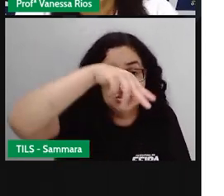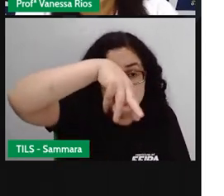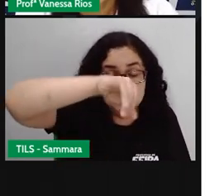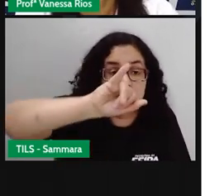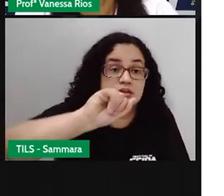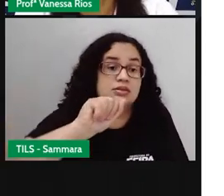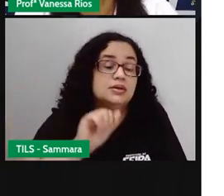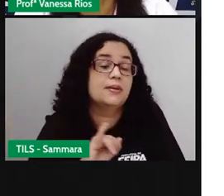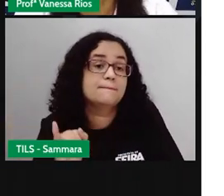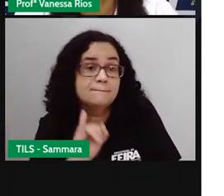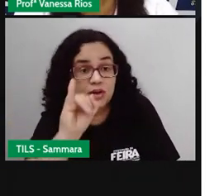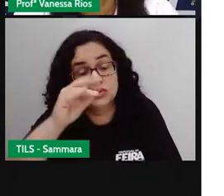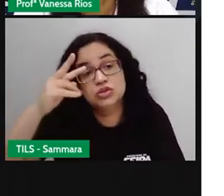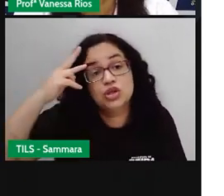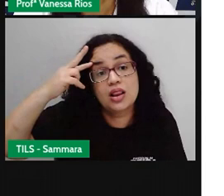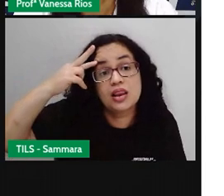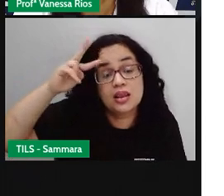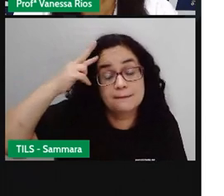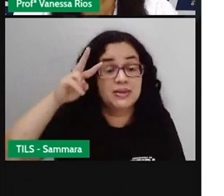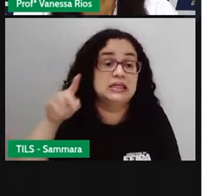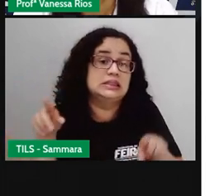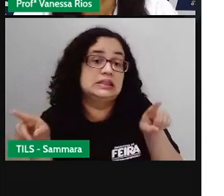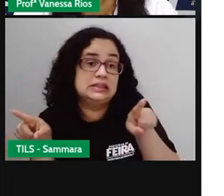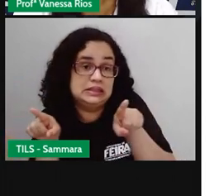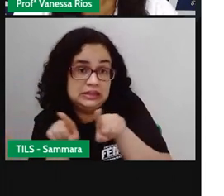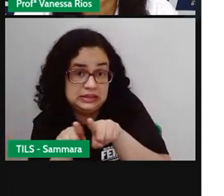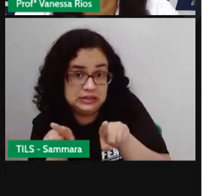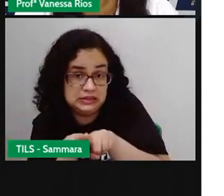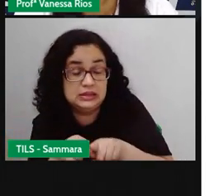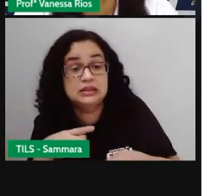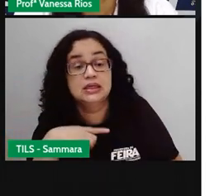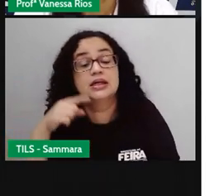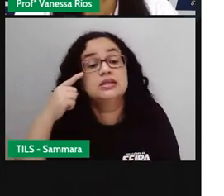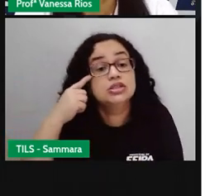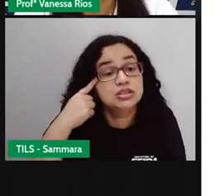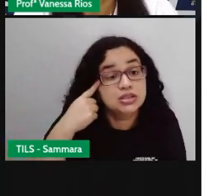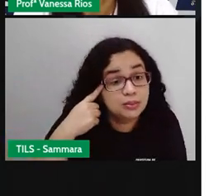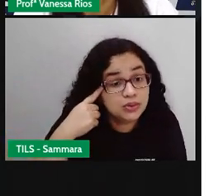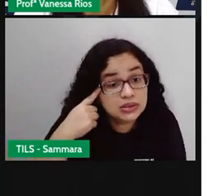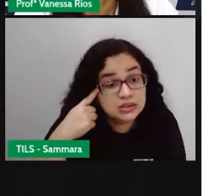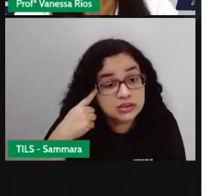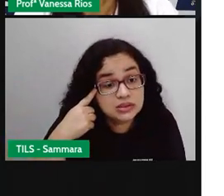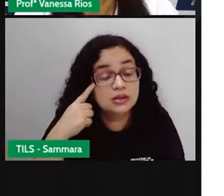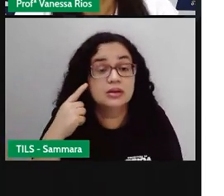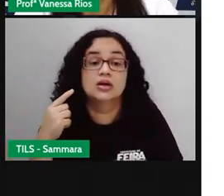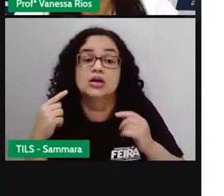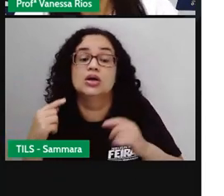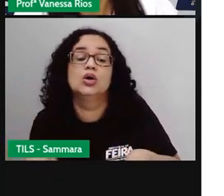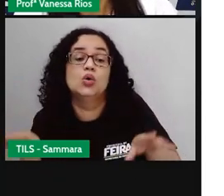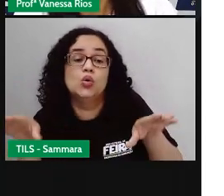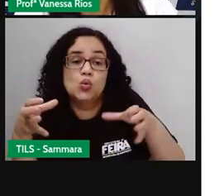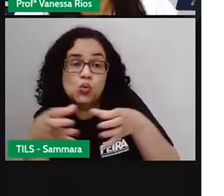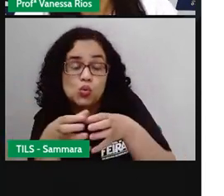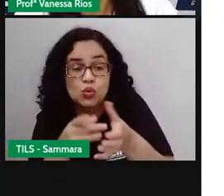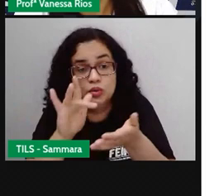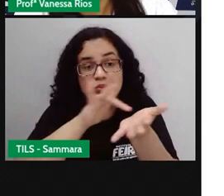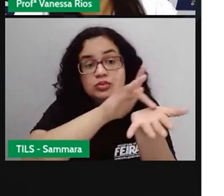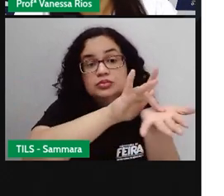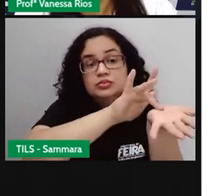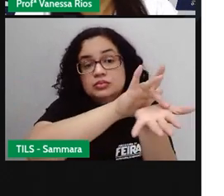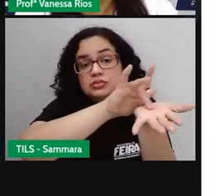muito importante a gente lembrar que existem aí as etnias japonesas também, dos grupos dos ciganos aí,